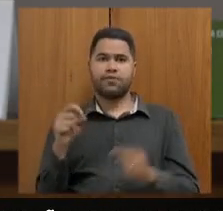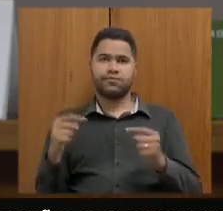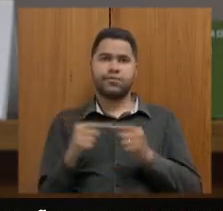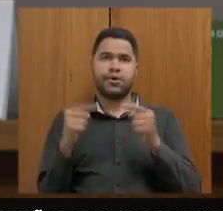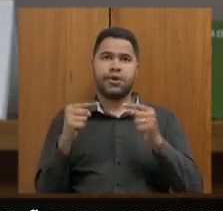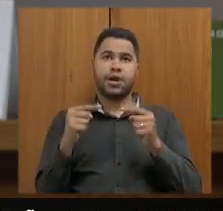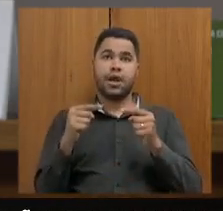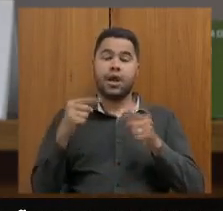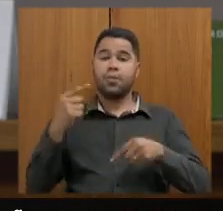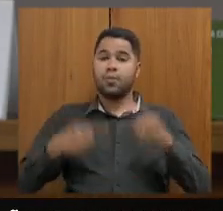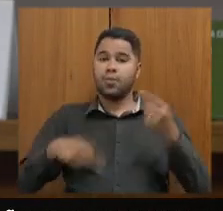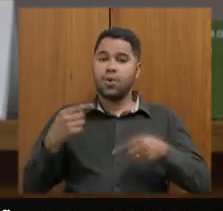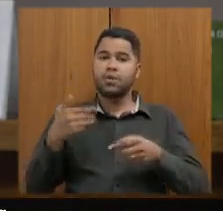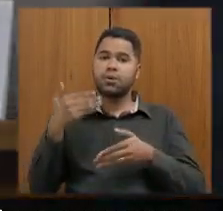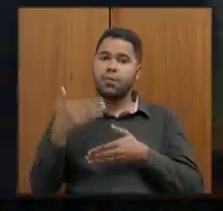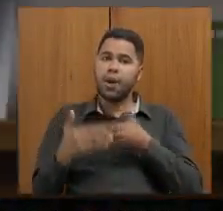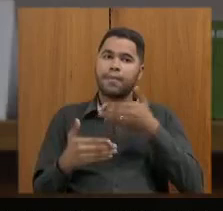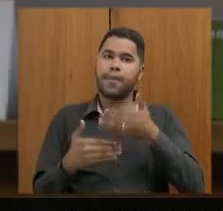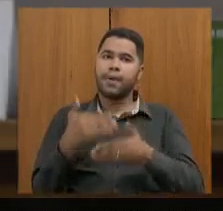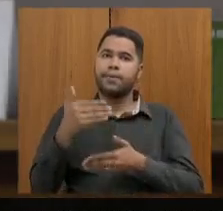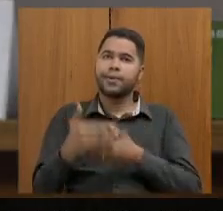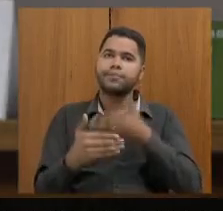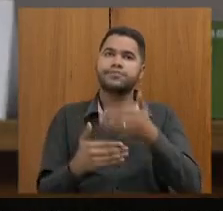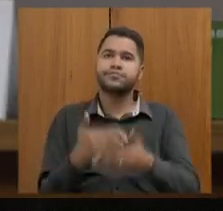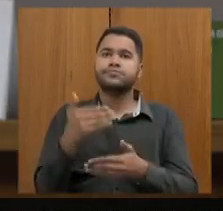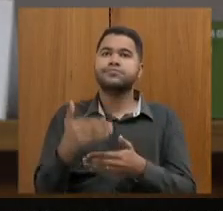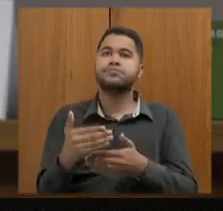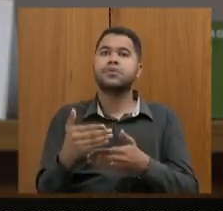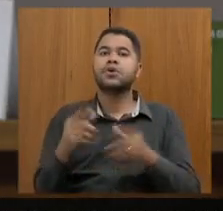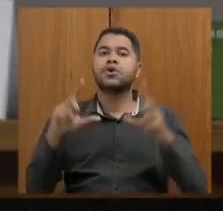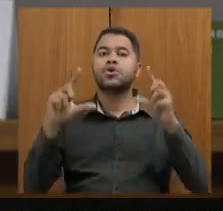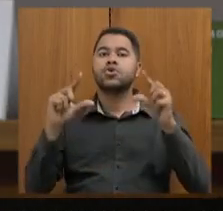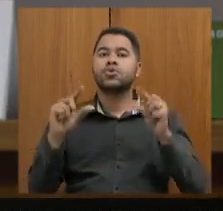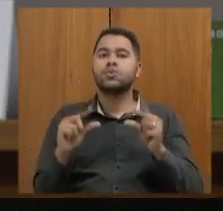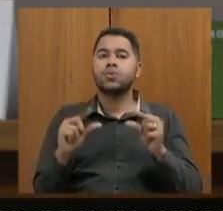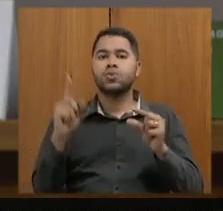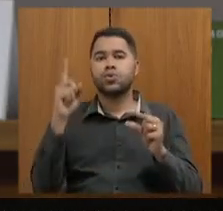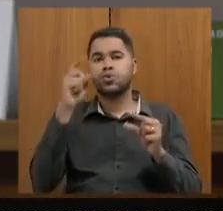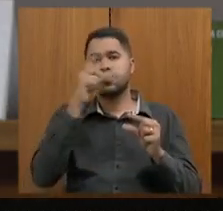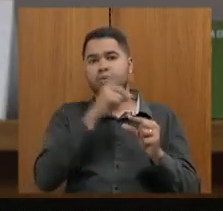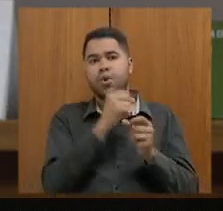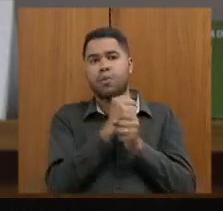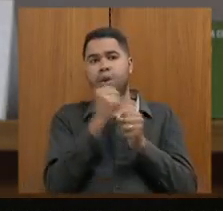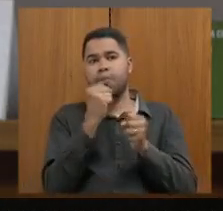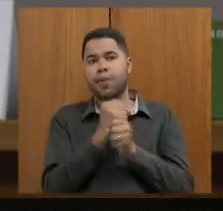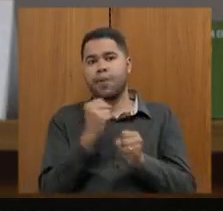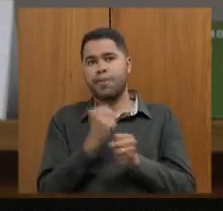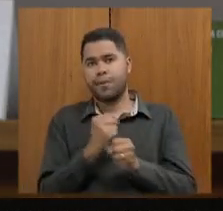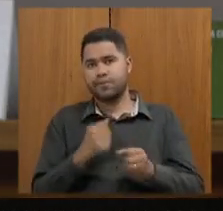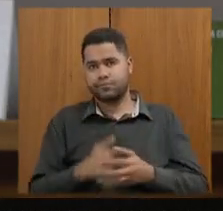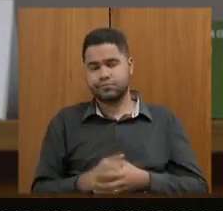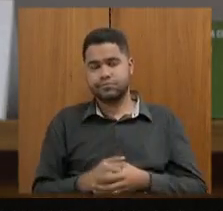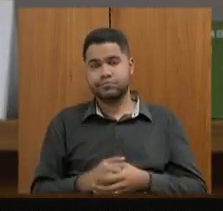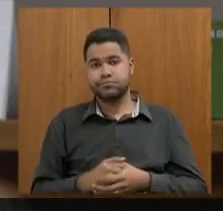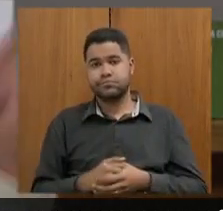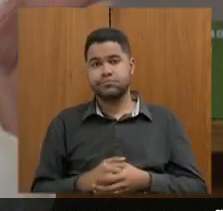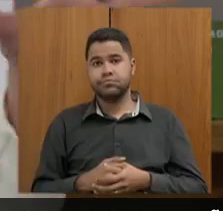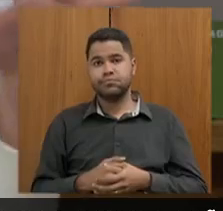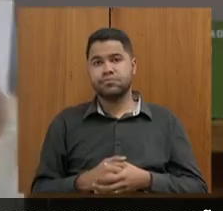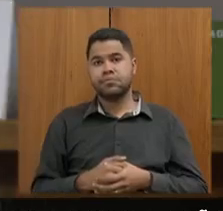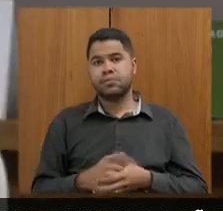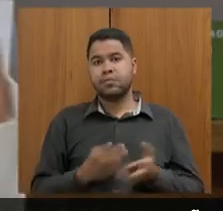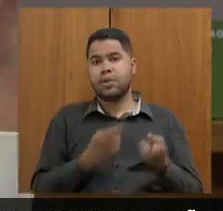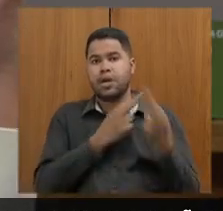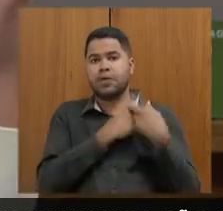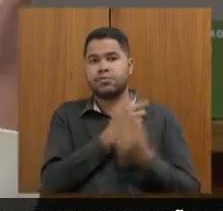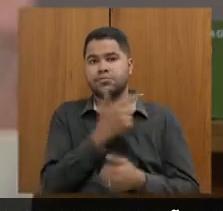isso é uma política que vem sendo trabalhada para dirimir as dificuldades de retenção desses estudantes seria irresponsável se